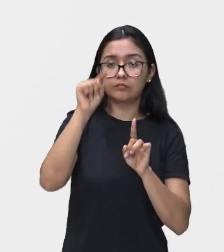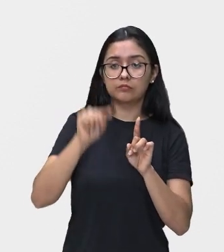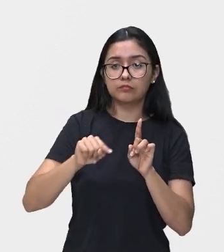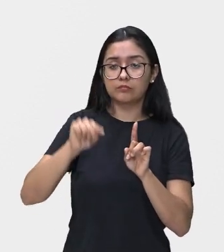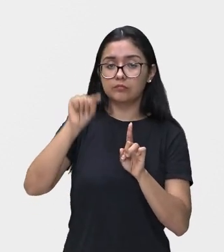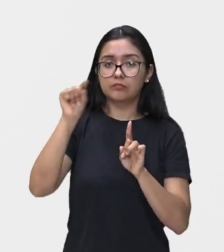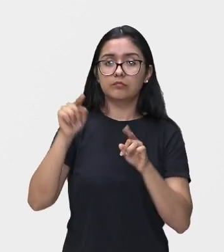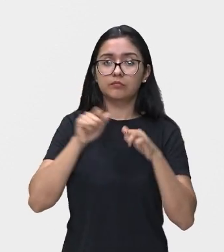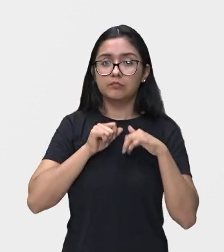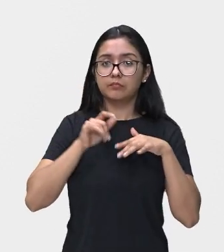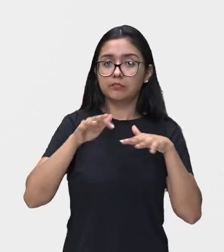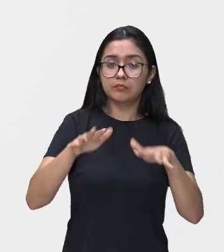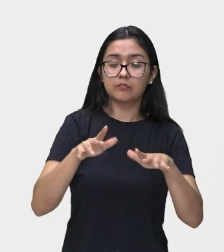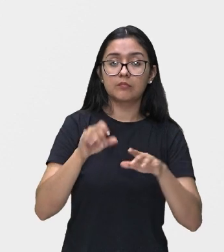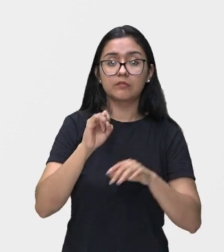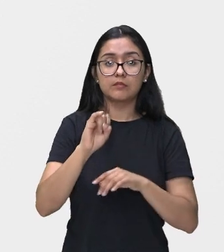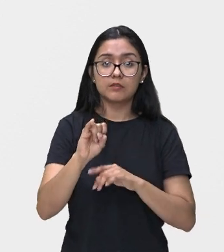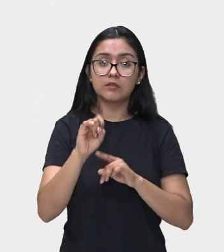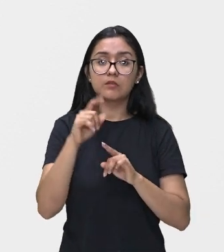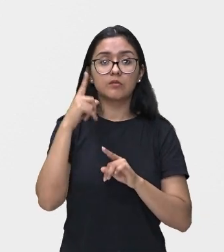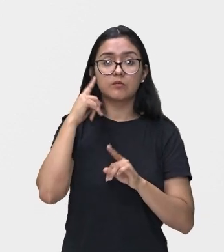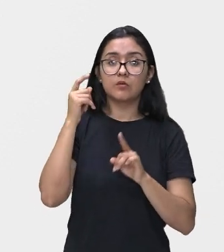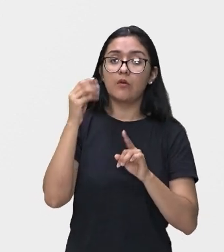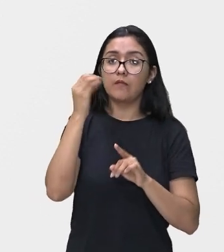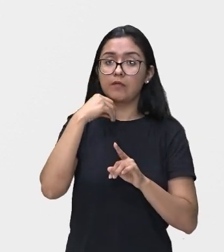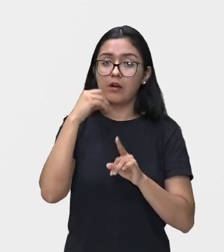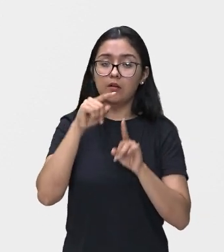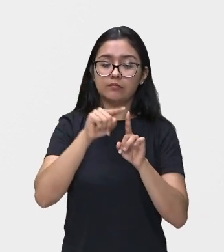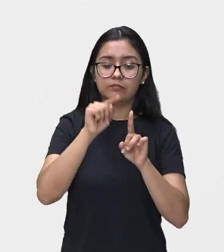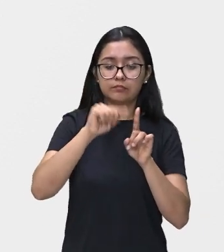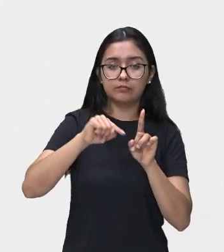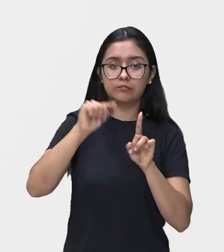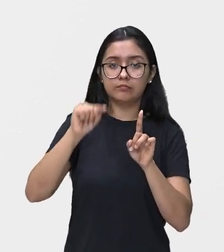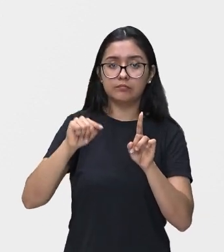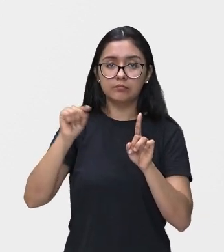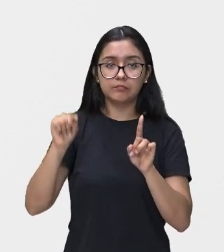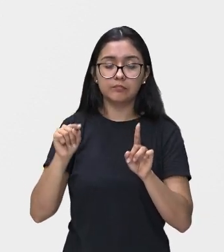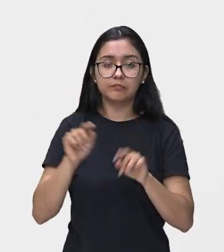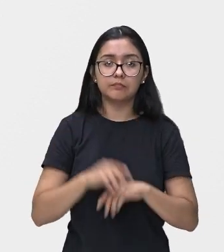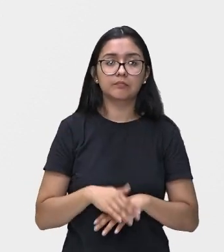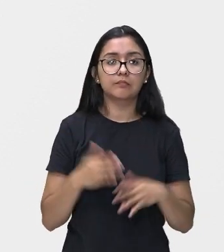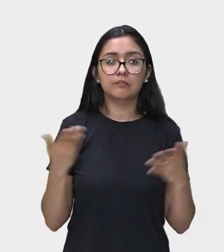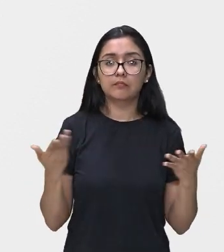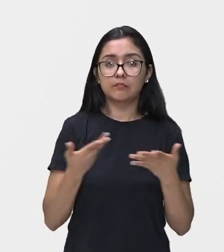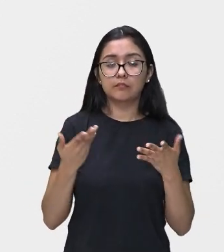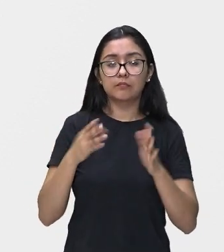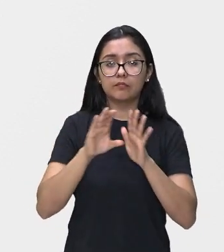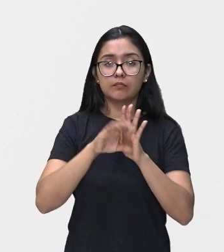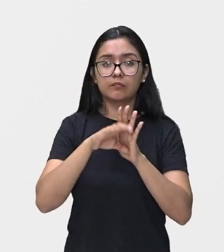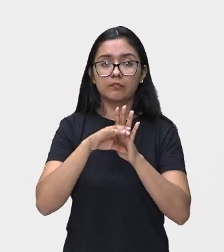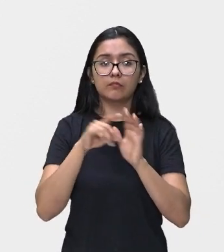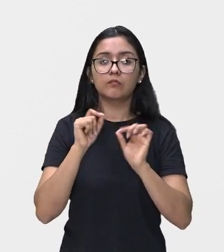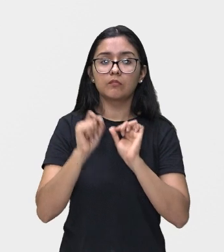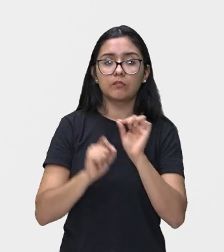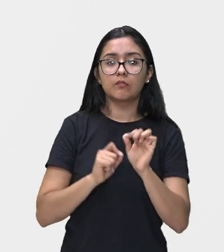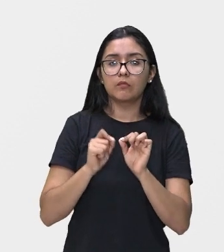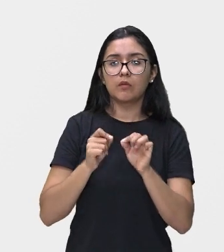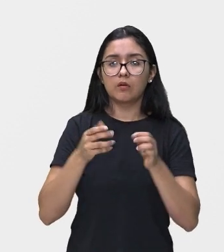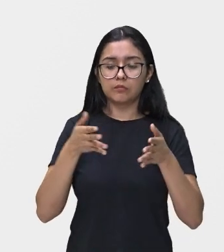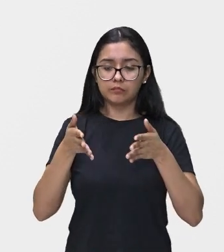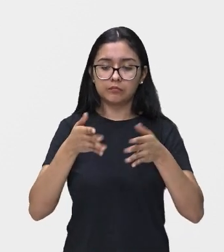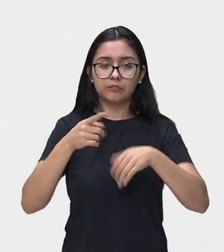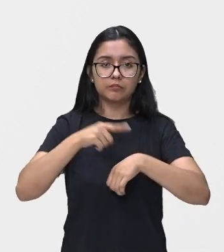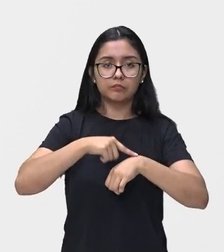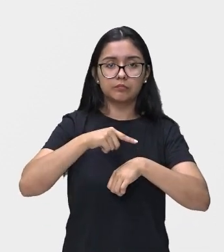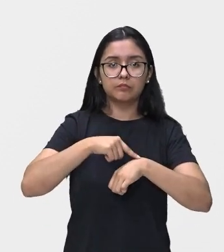Quando o som está fraco, tem menor amplitude. E agora, a gente vai conceituar a duração do som. O que é